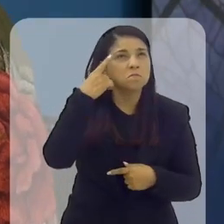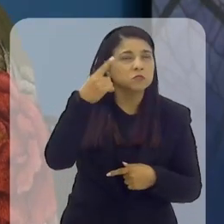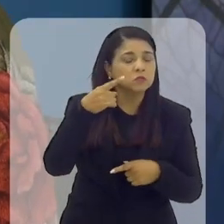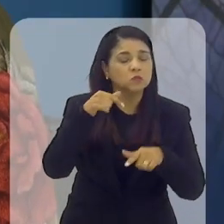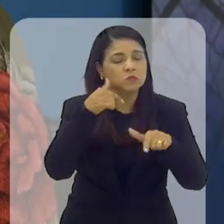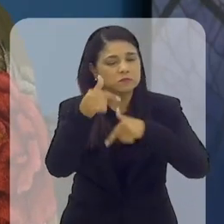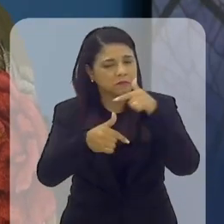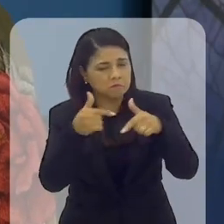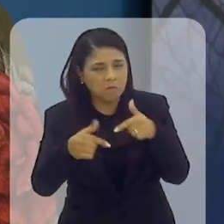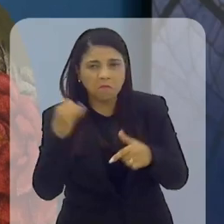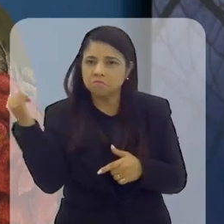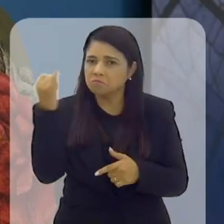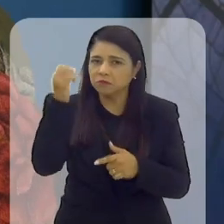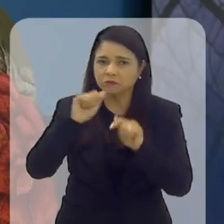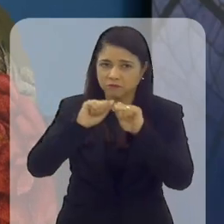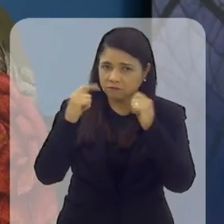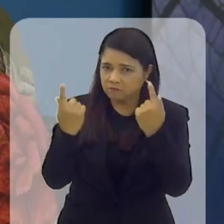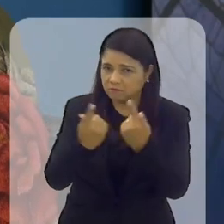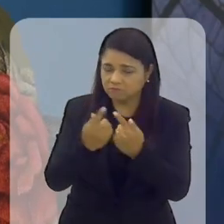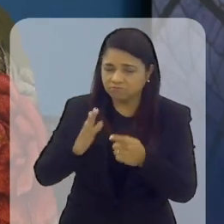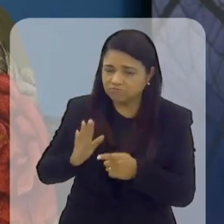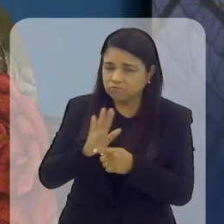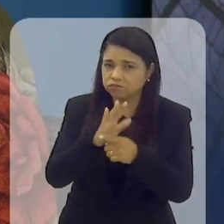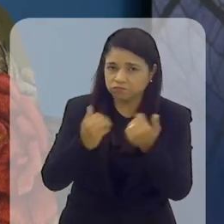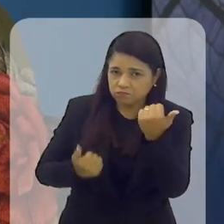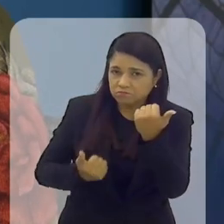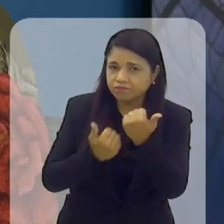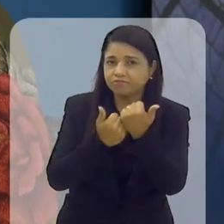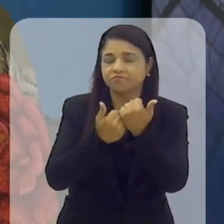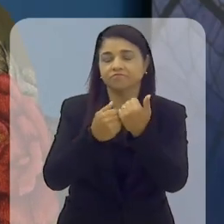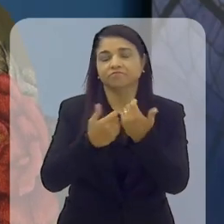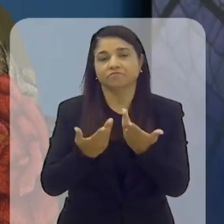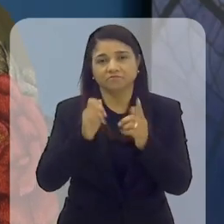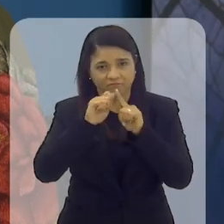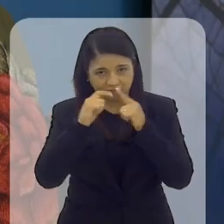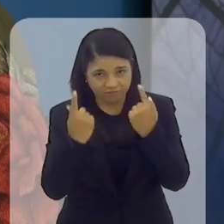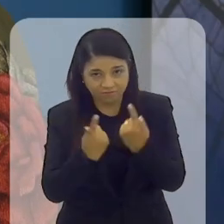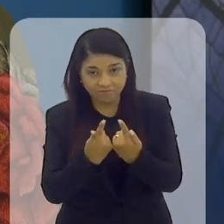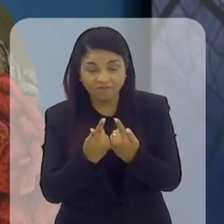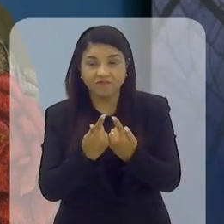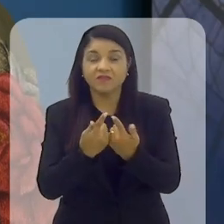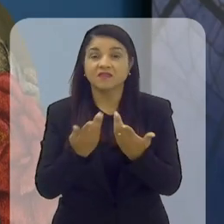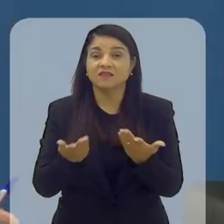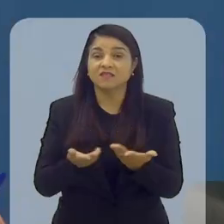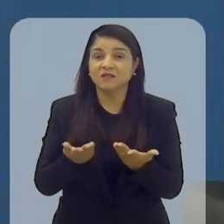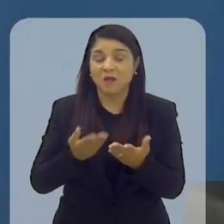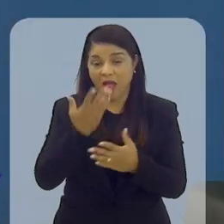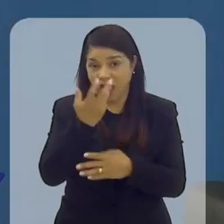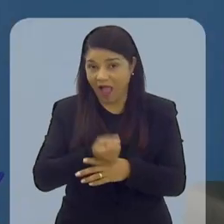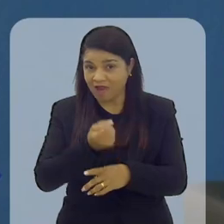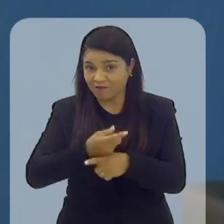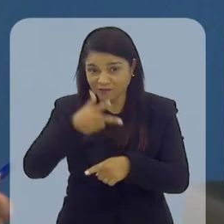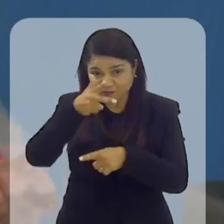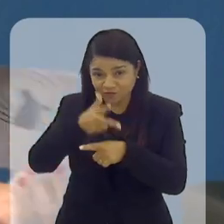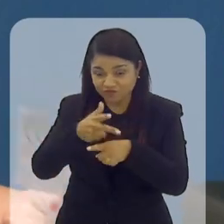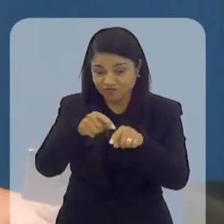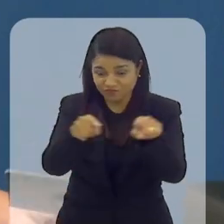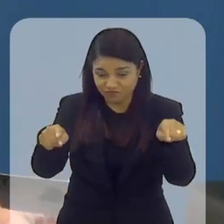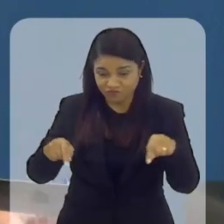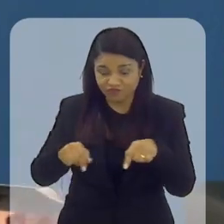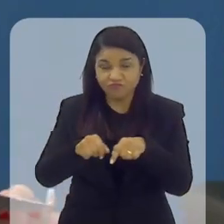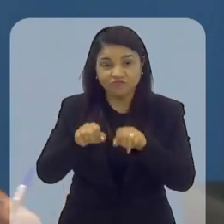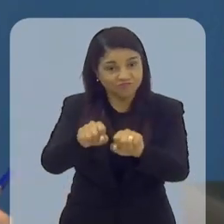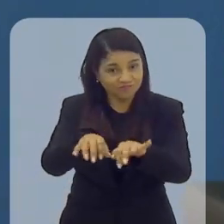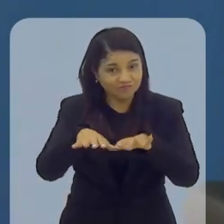seria um trabalho importante para a LERJ, uma contribuição importante para a LERJ. Inclusive, nós estamos gravando aqui no